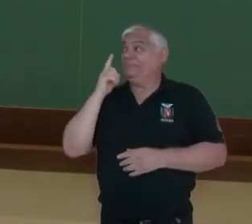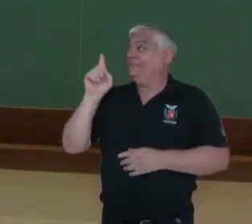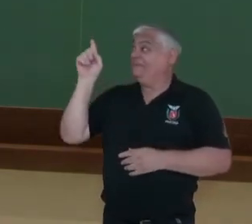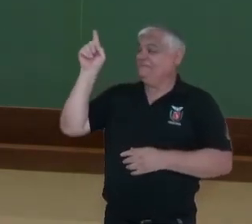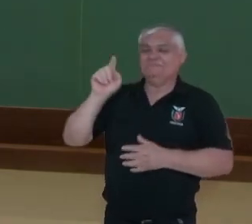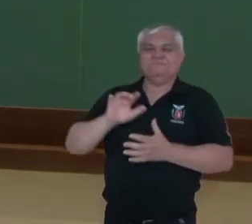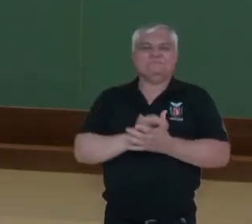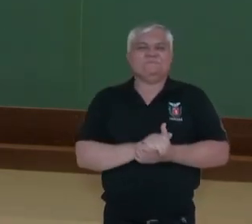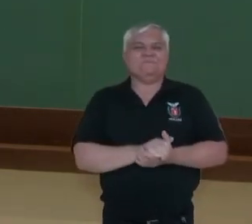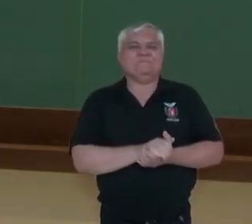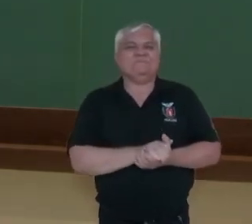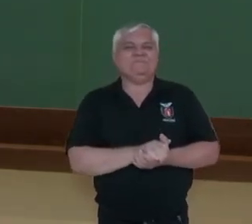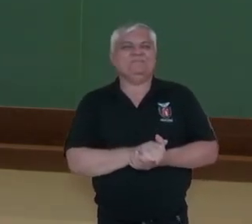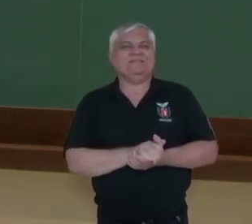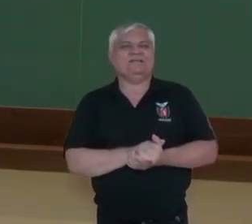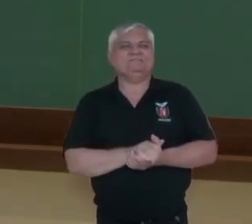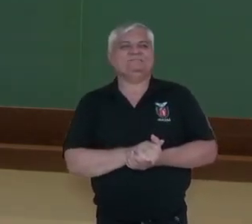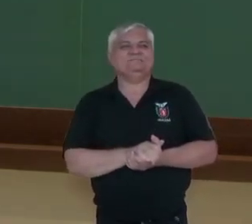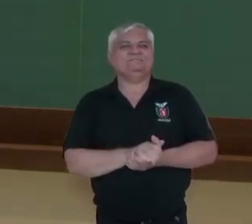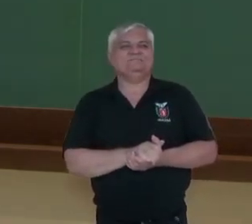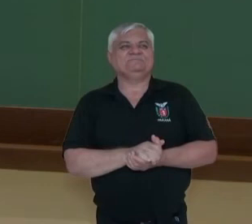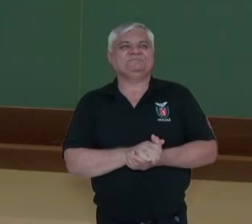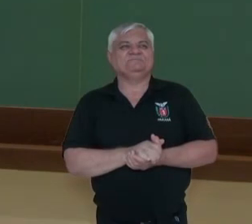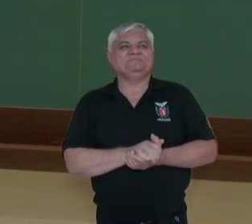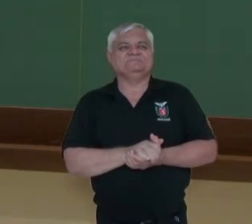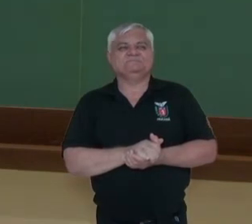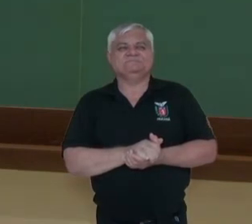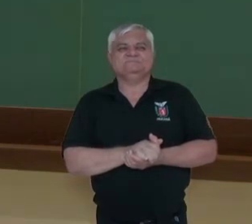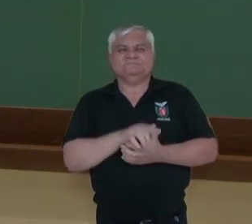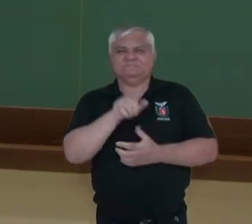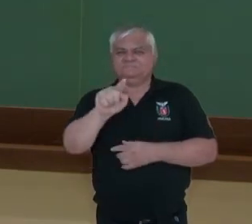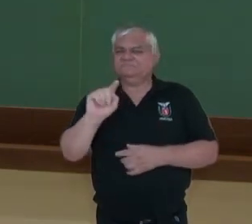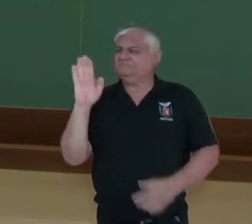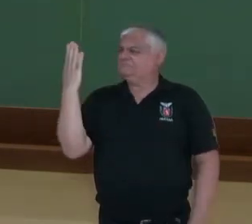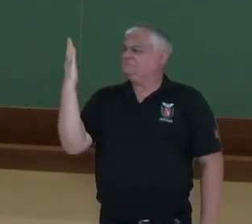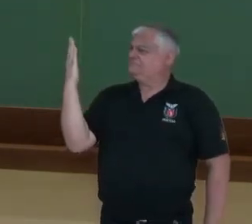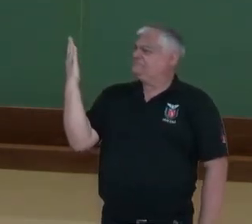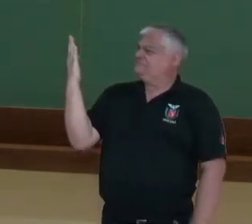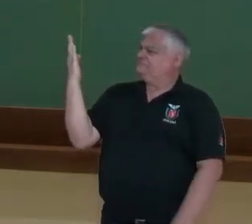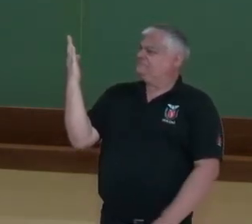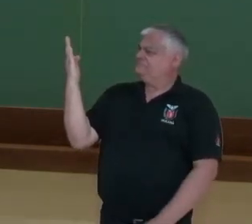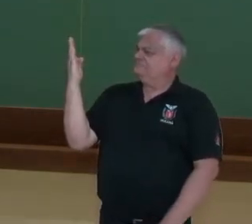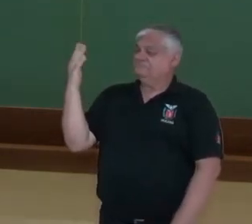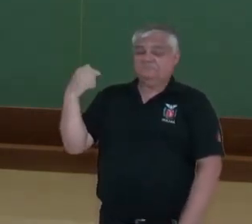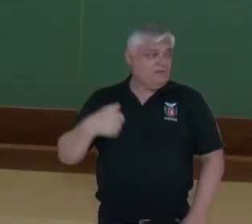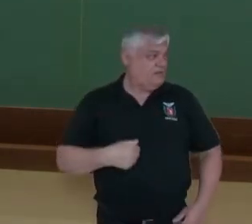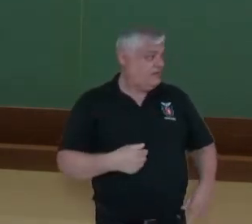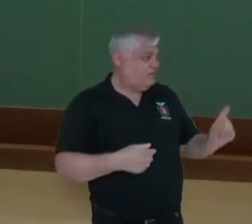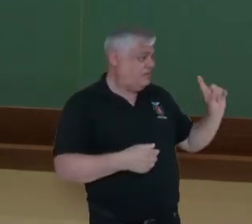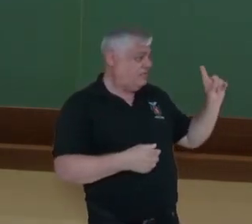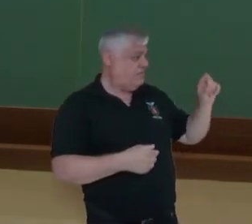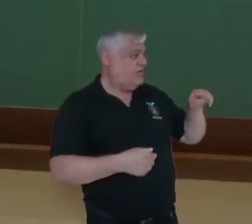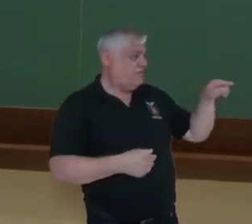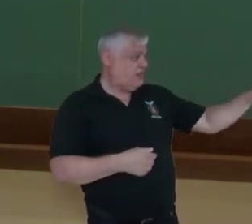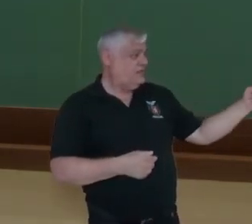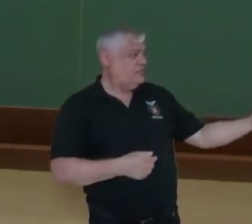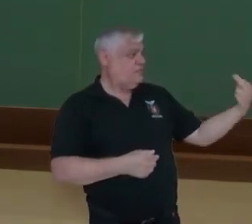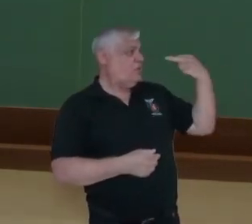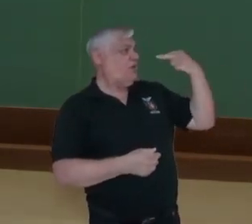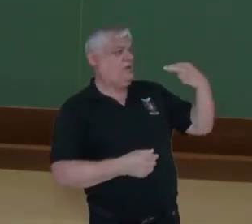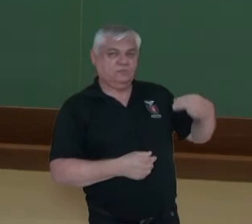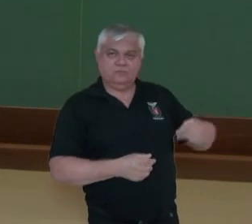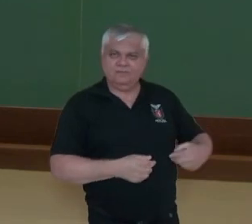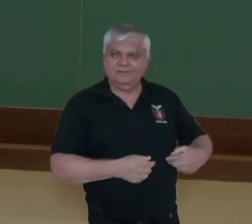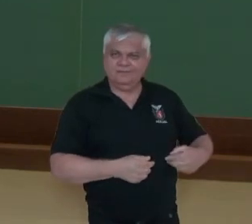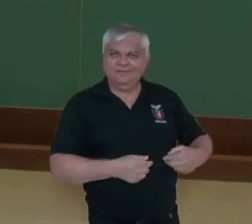aqui, nessa tirinha. Está se olhando no espelho, Zé Lelé? Eu não. Ele é que está me olhando.